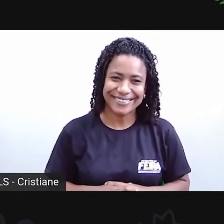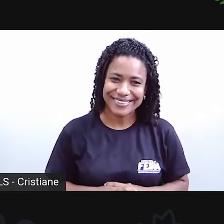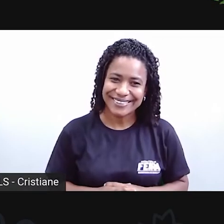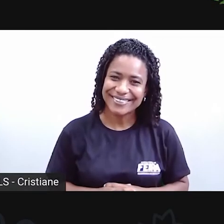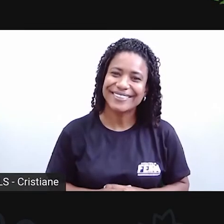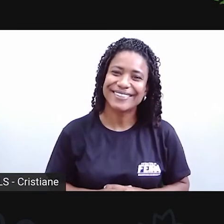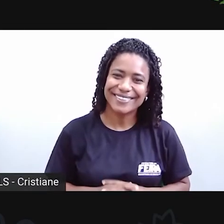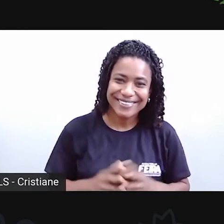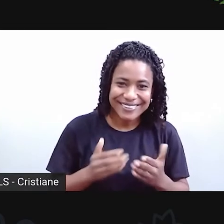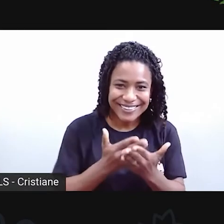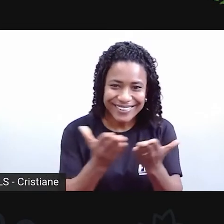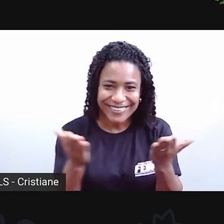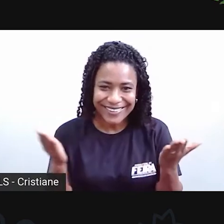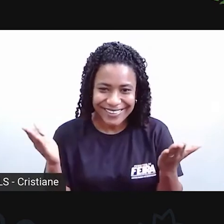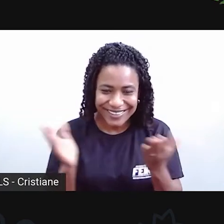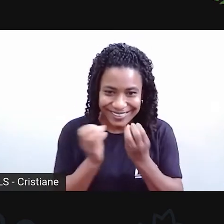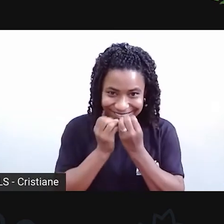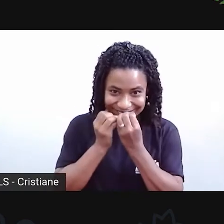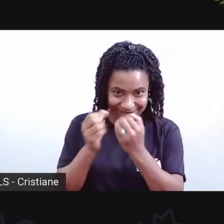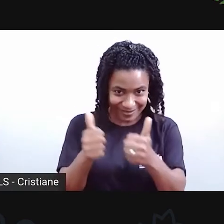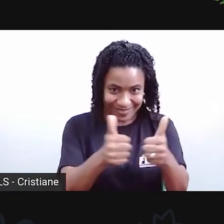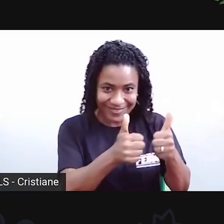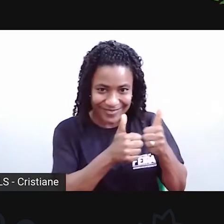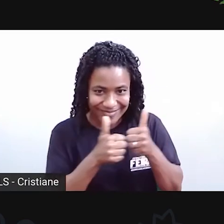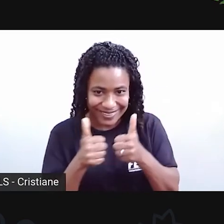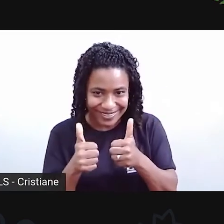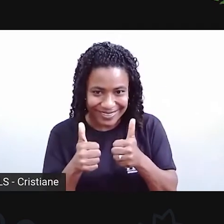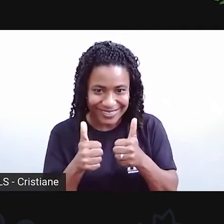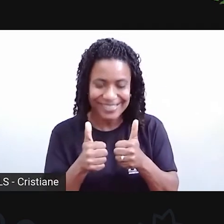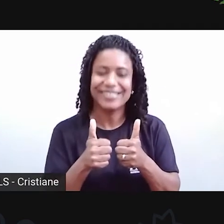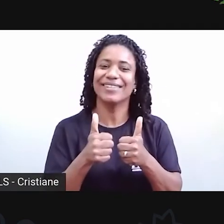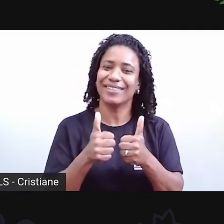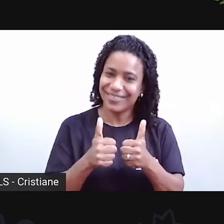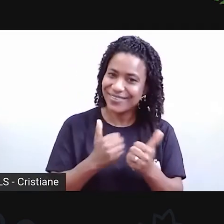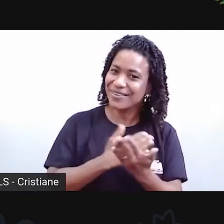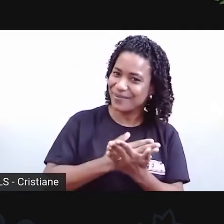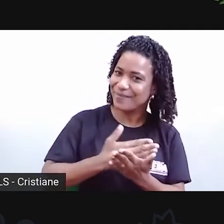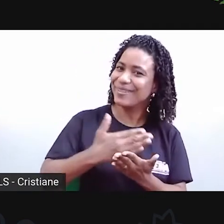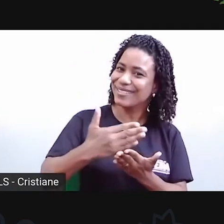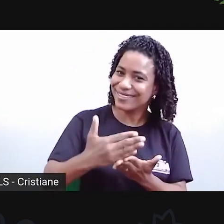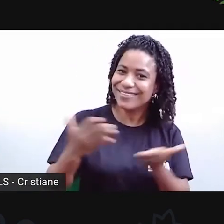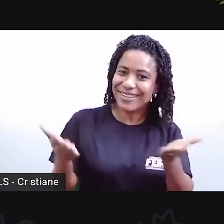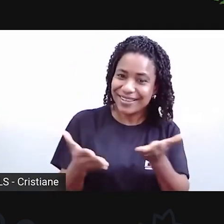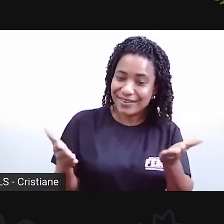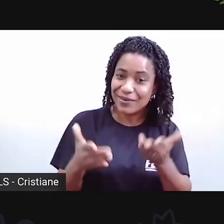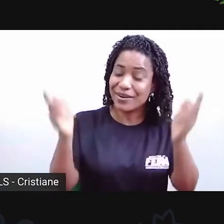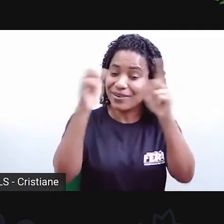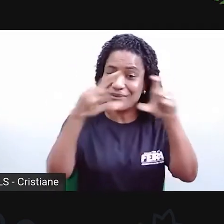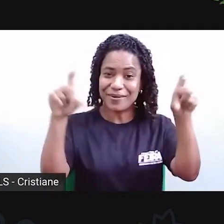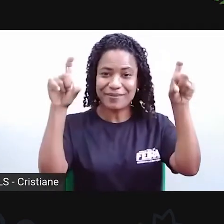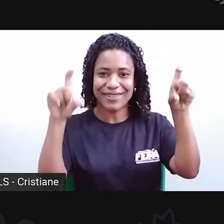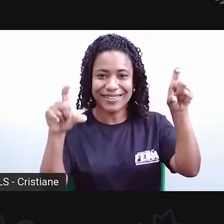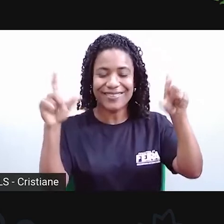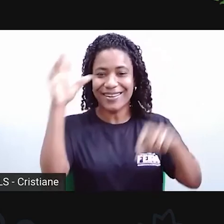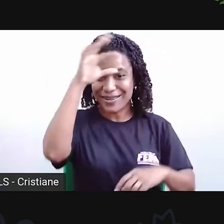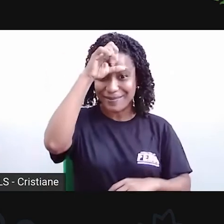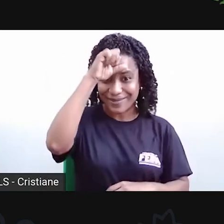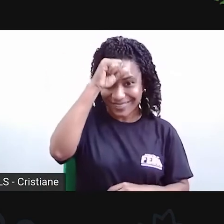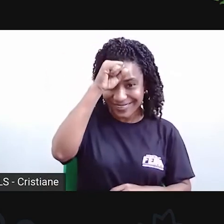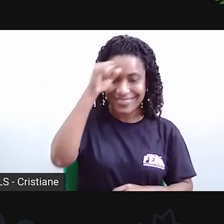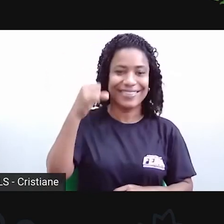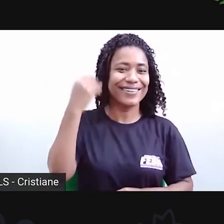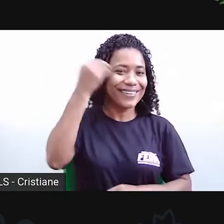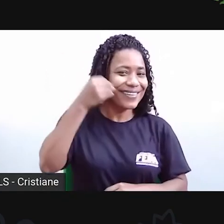Olá pessoal, tudo bem com vocês? Então estamos começando aqui mais um momento Saberes e Viveres. Meu nome é Felipe Passos